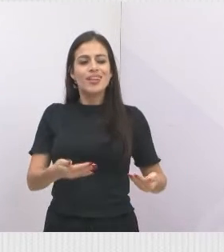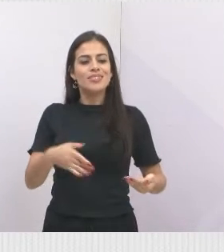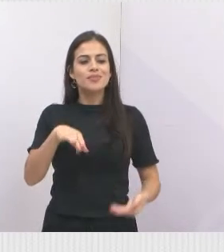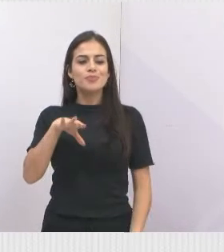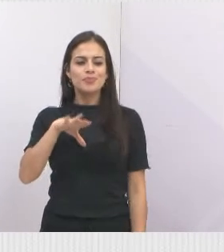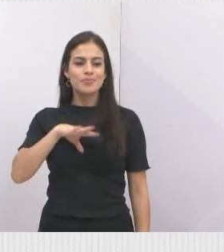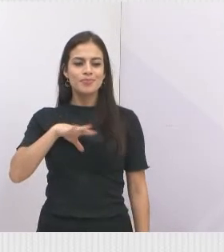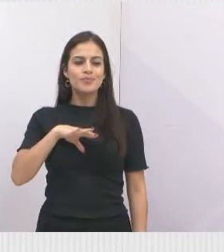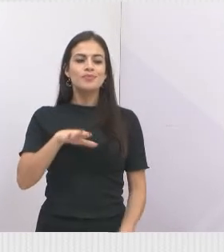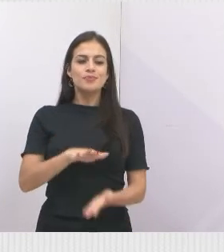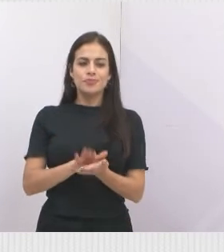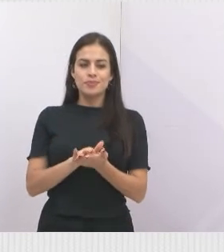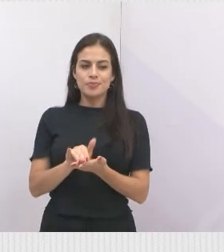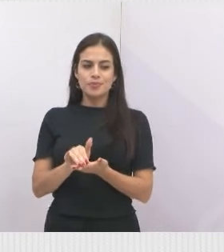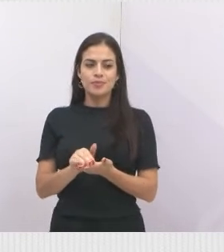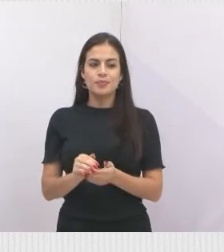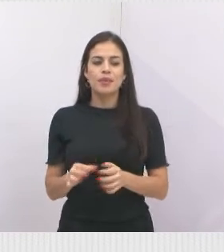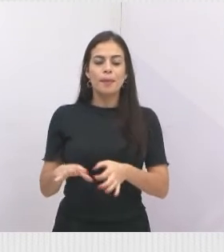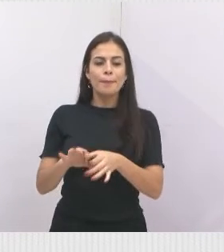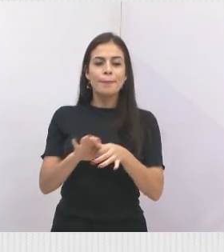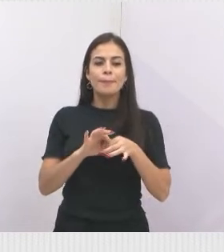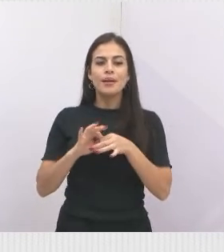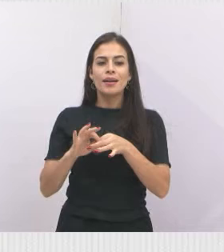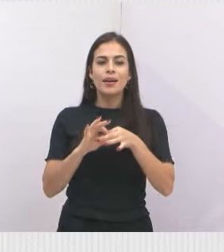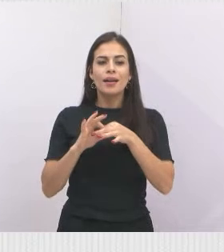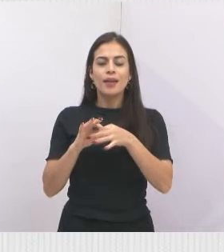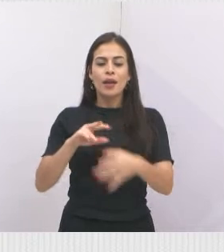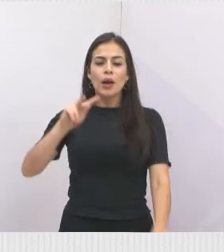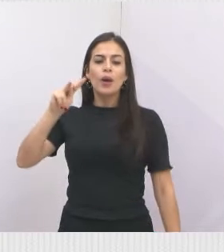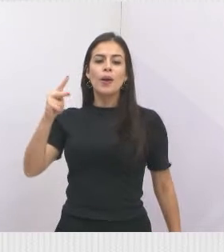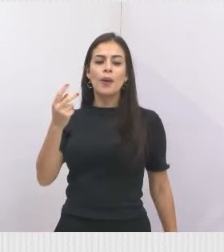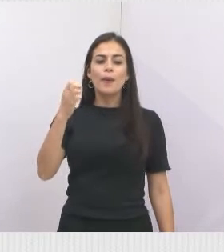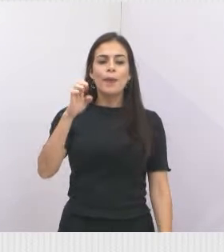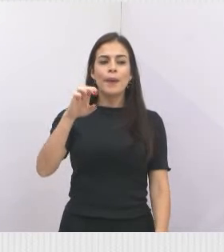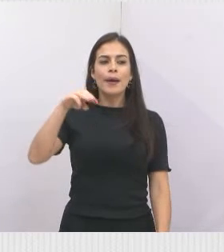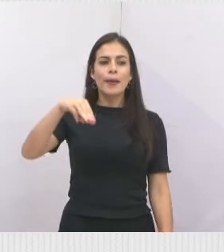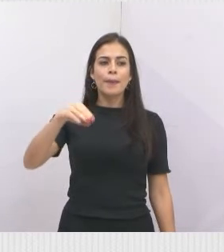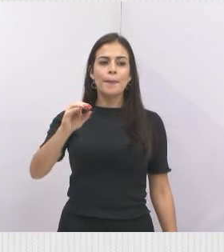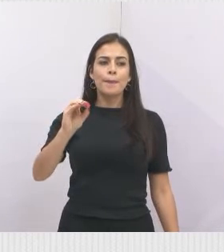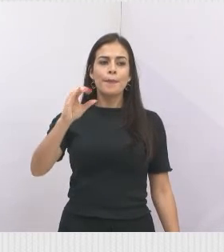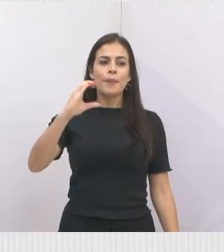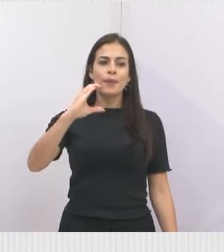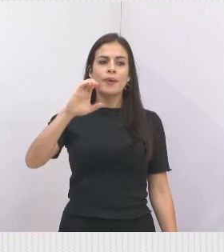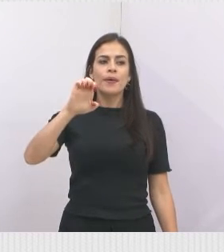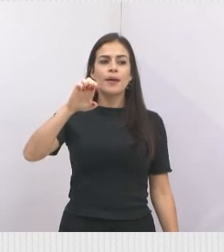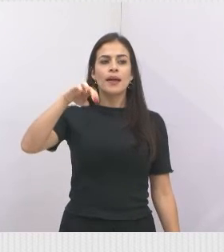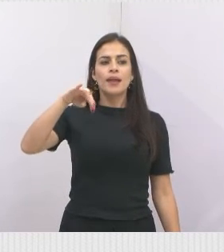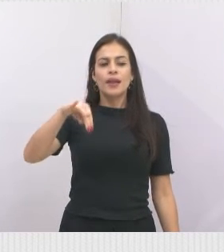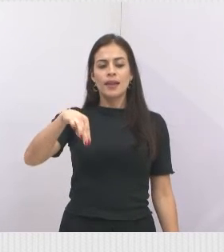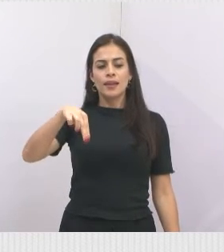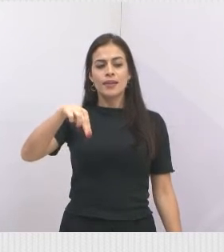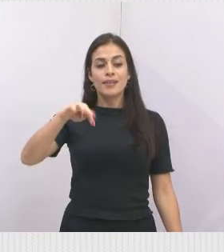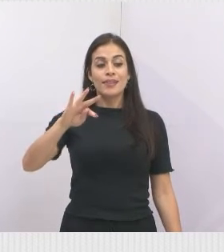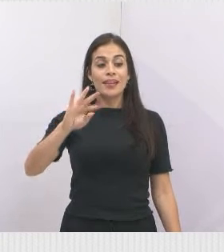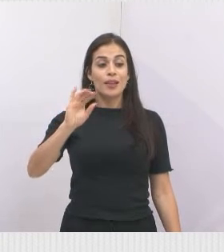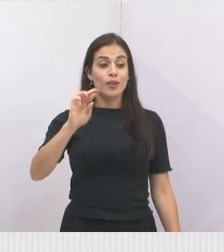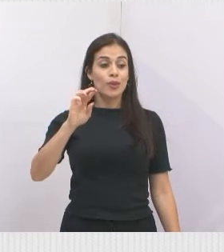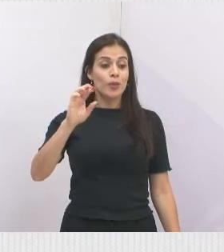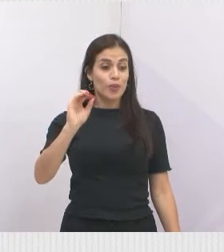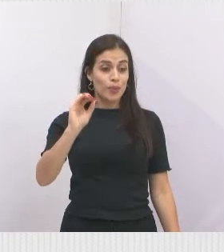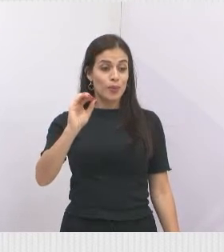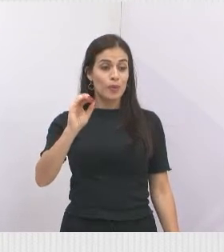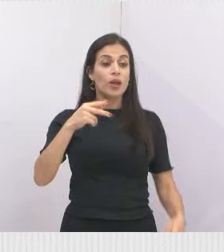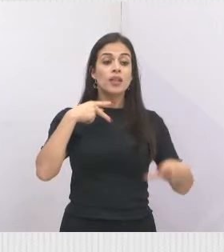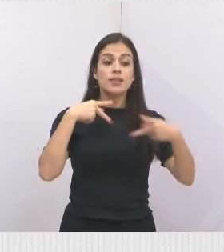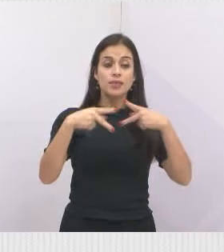São José dos Campos, o deputado Eduardo Cury, que intercedeu também por nós, para que o Hemocentro esteja aqui, já